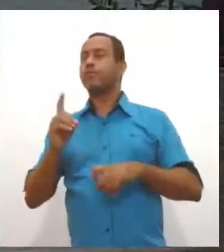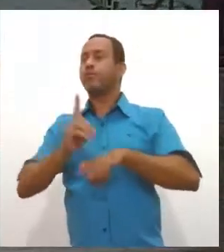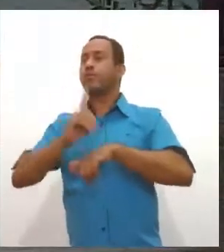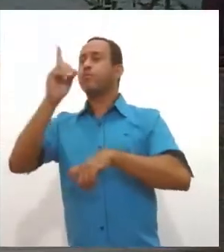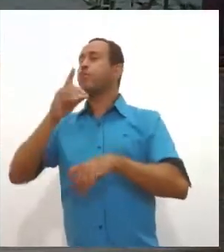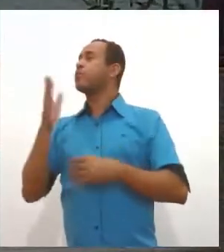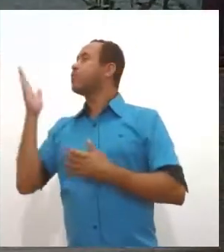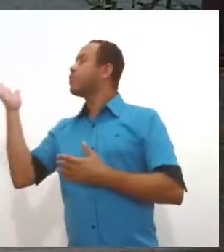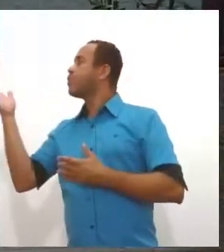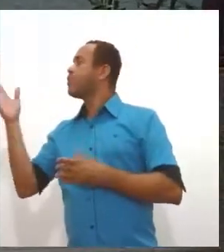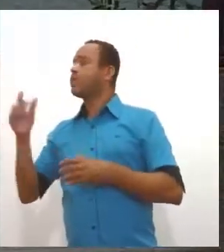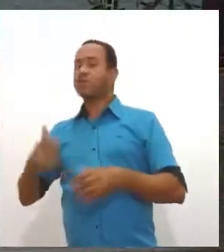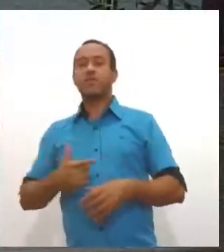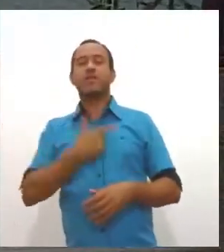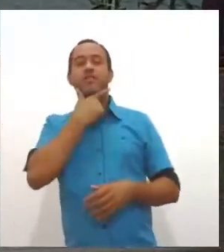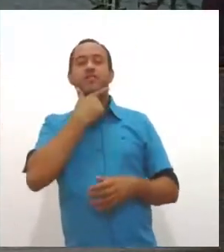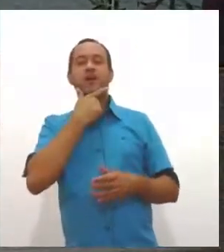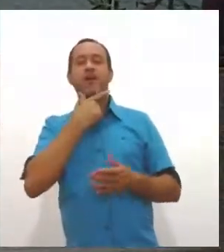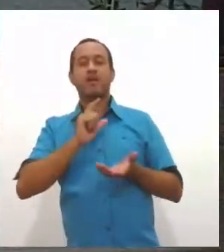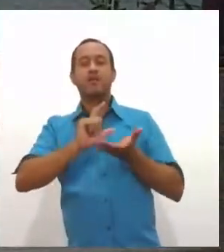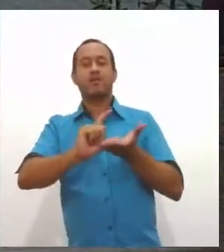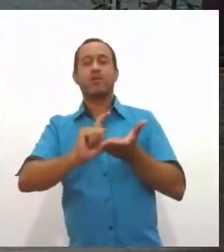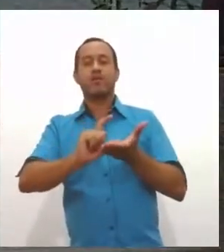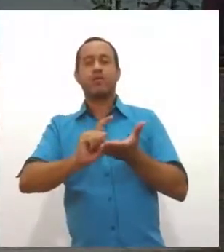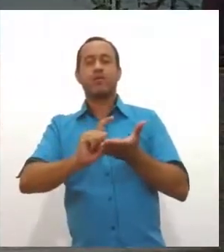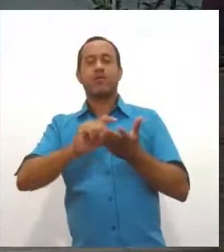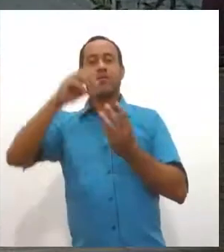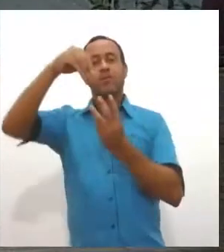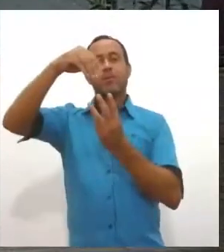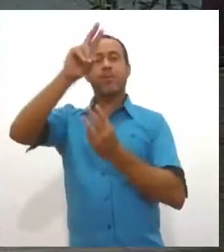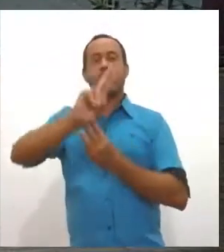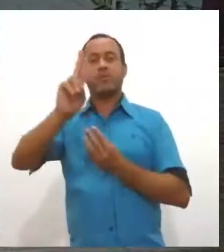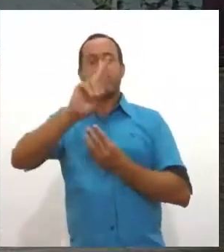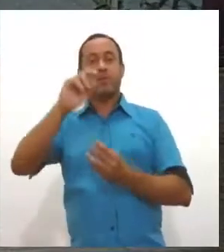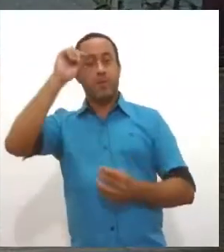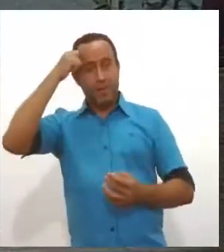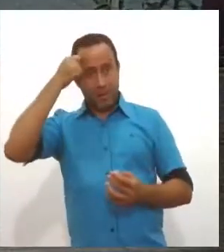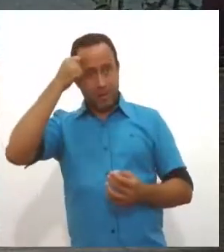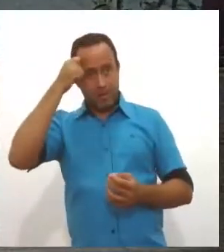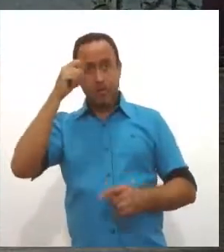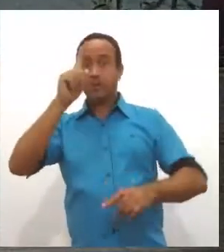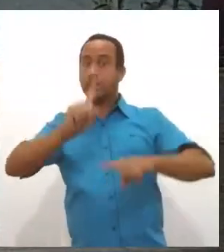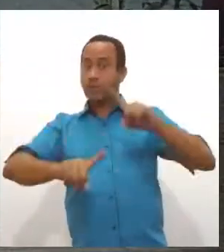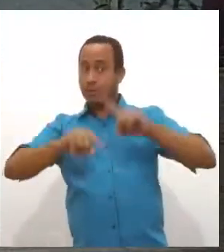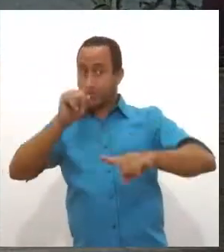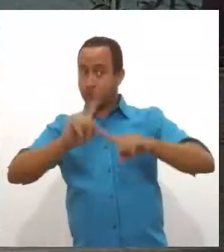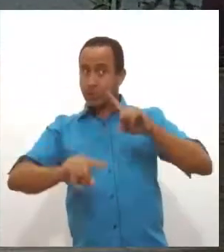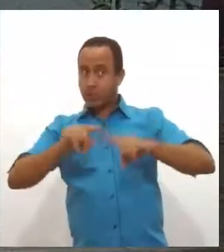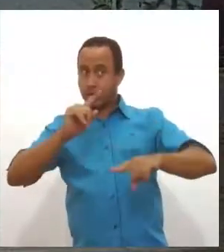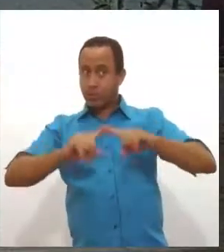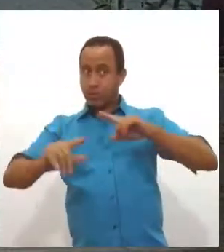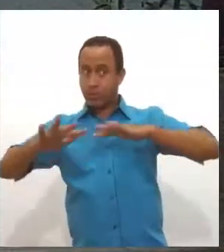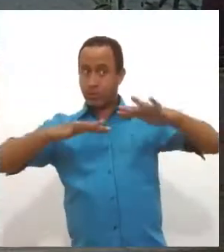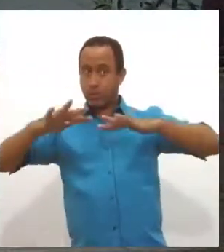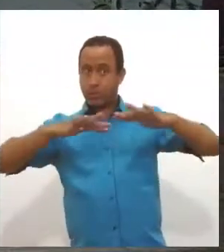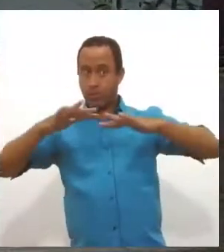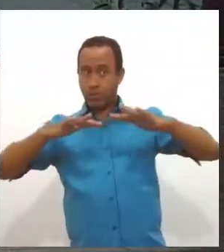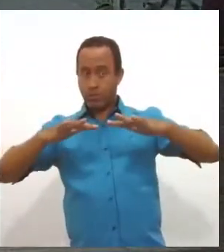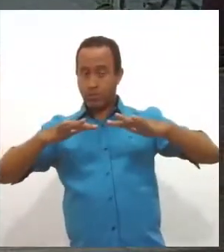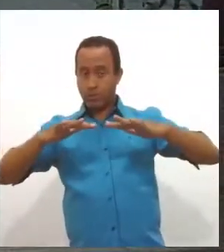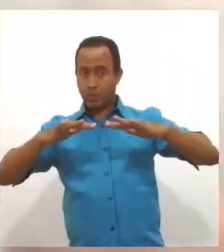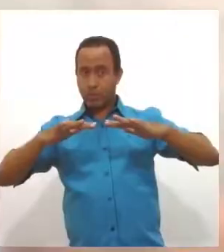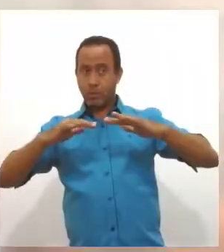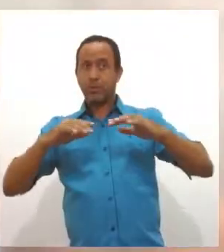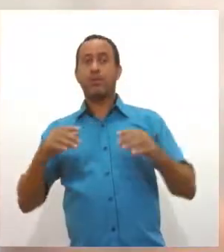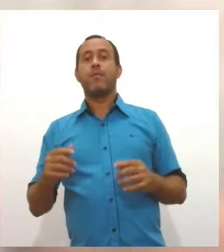cotas raciais? As cotas raciais são instrumentos das ações afirmativas exatamente para